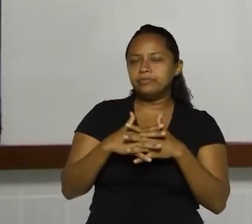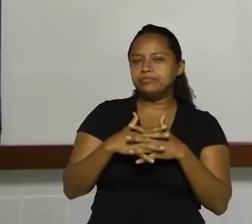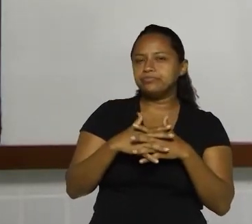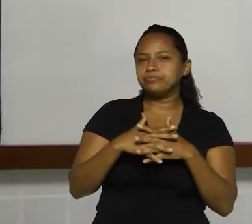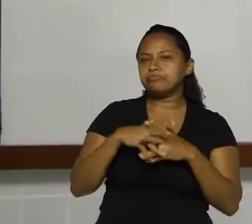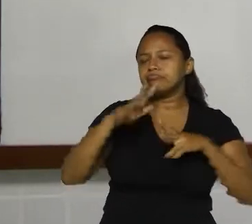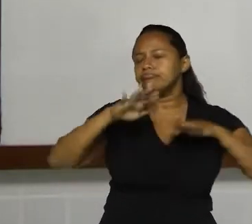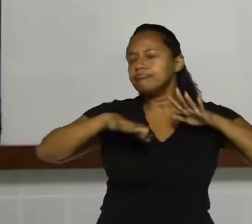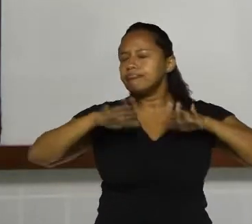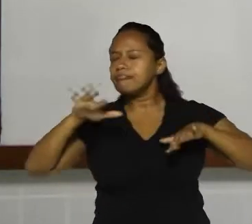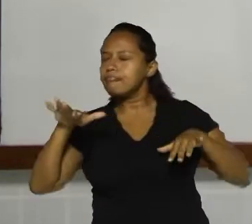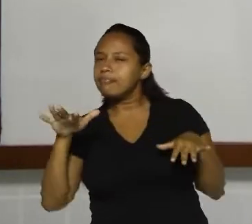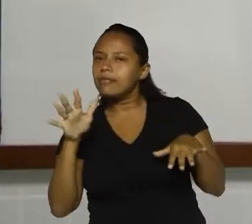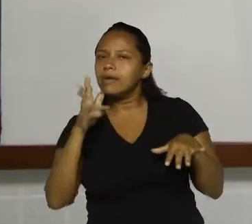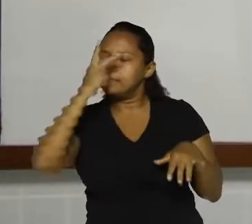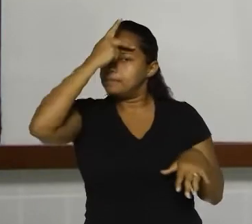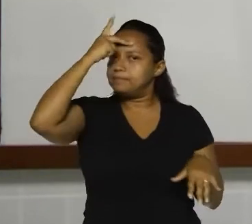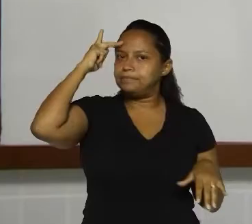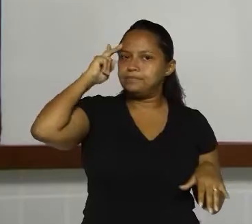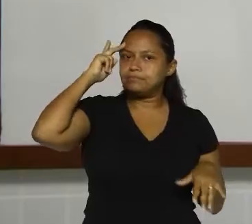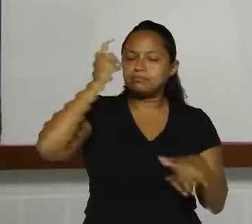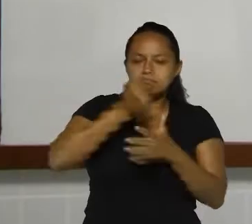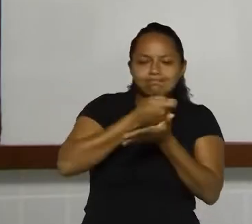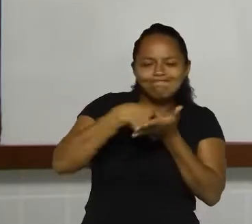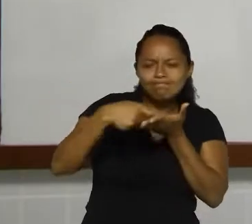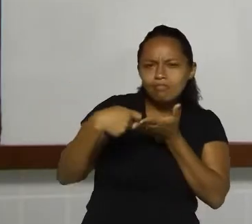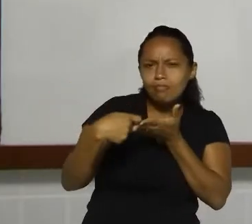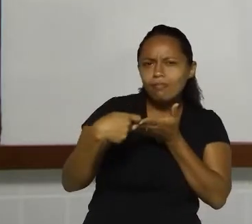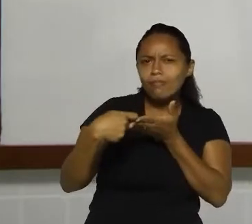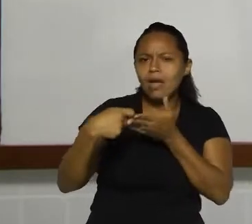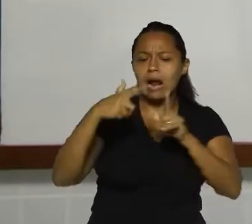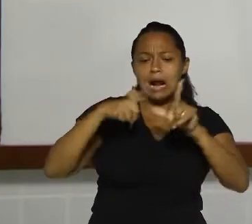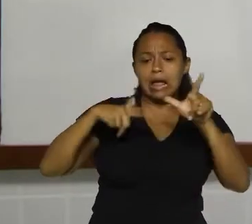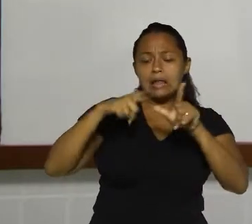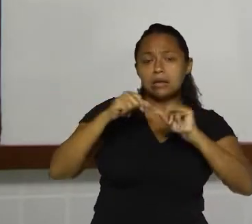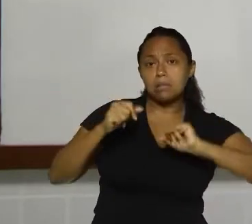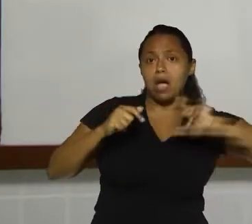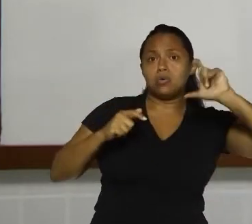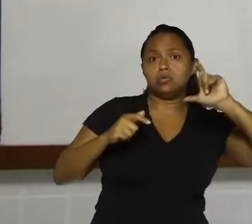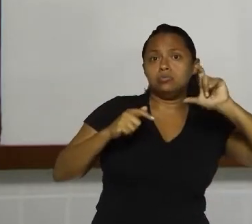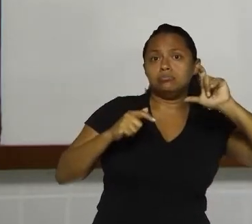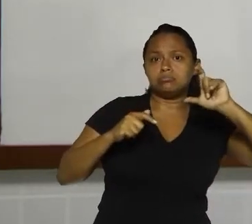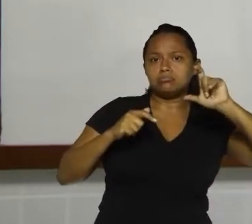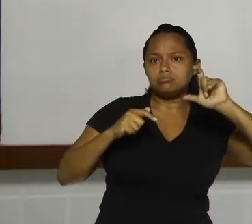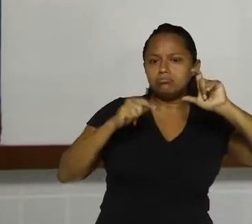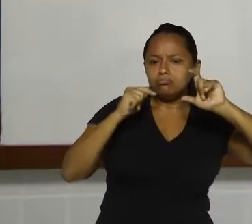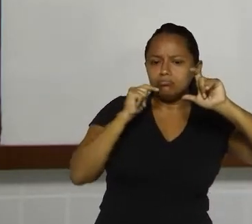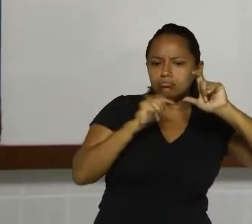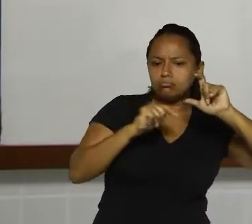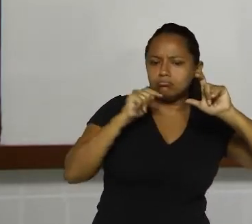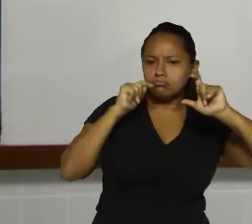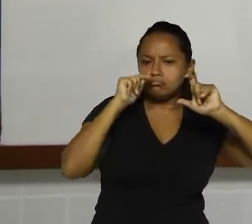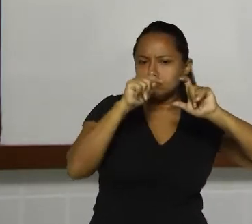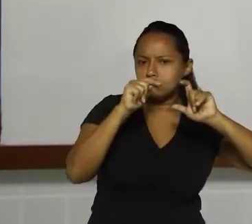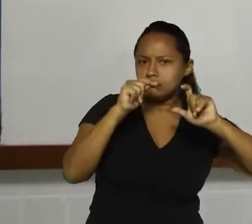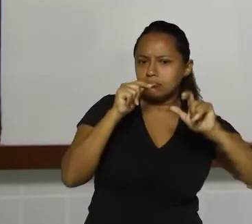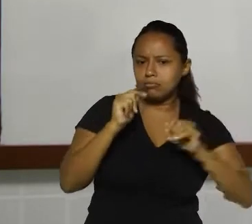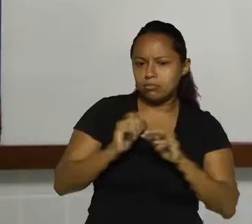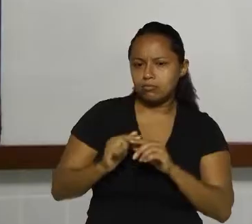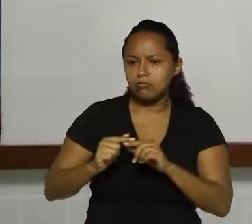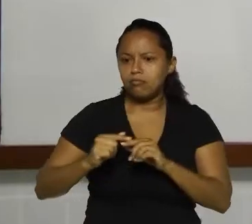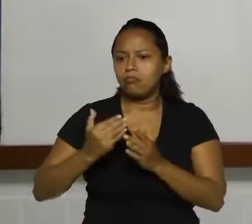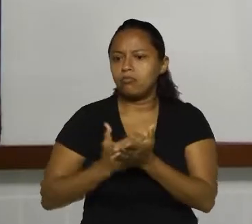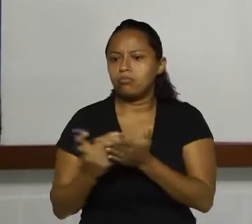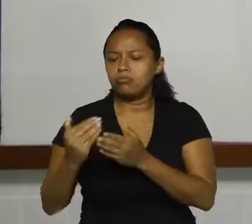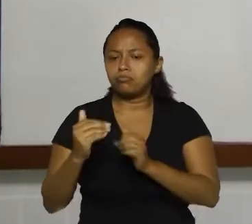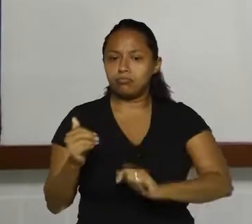Confunde não. Tem muita gente que escreve com letra maiúscula após dois pontos. Só que, de acordo com